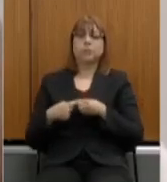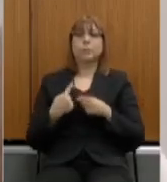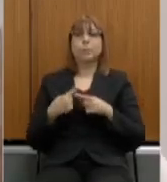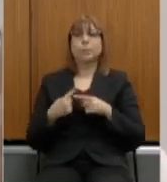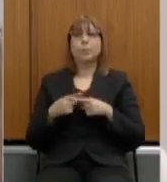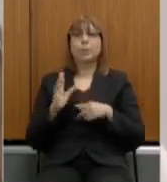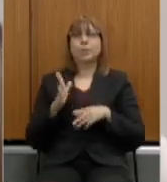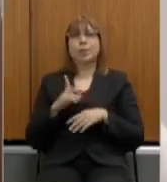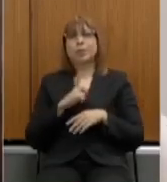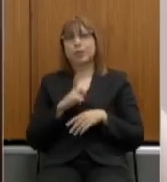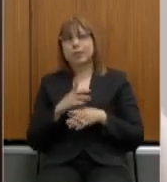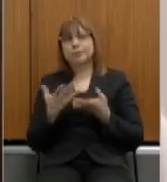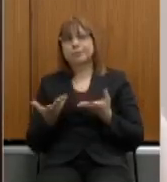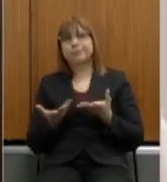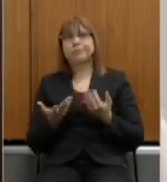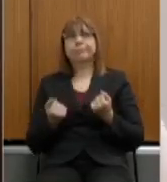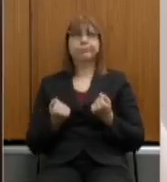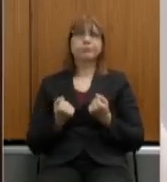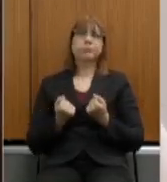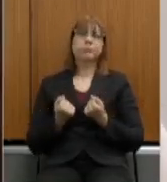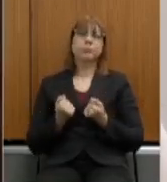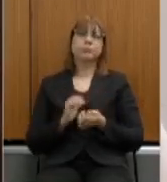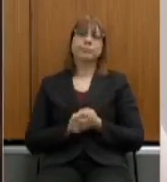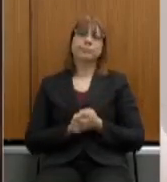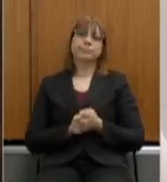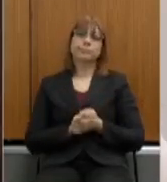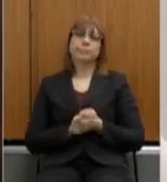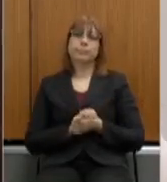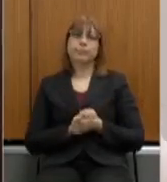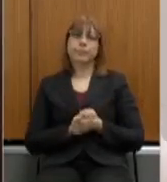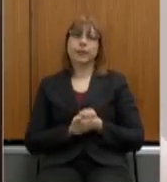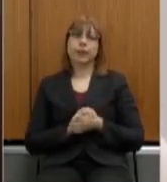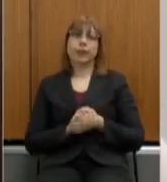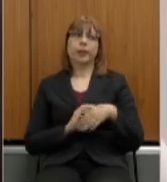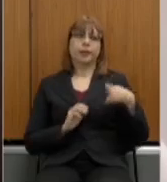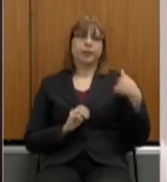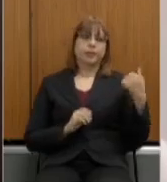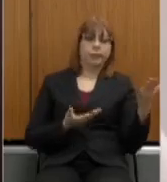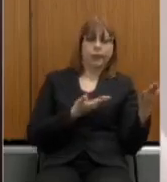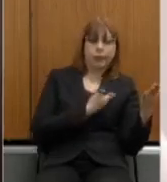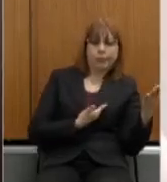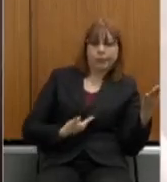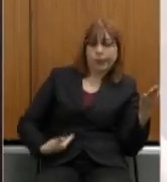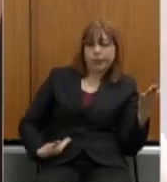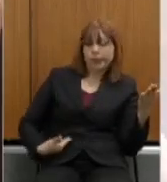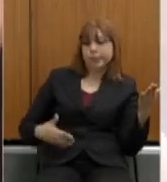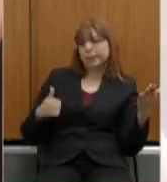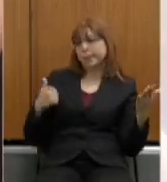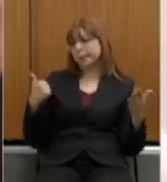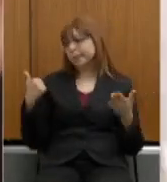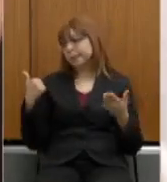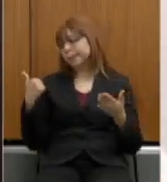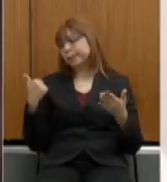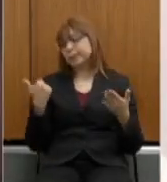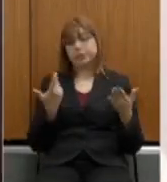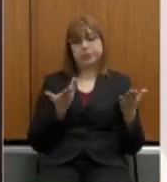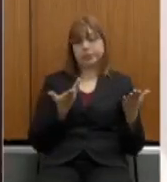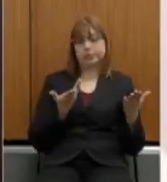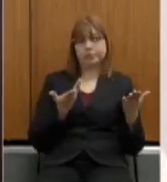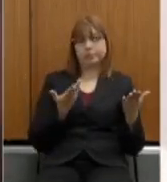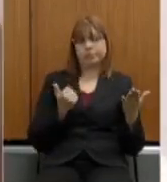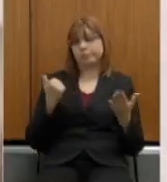tanto de um lado governadores que pretendiam uma reforma mais dura do que a federal,